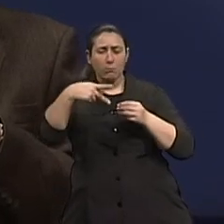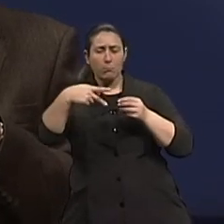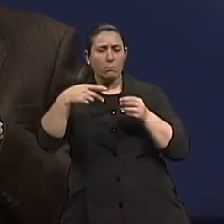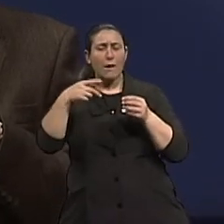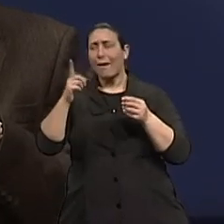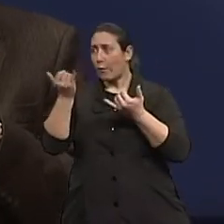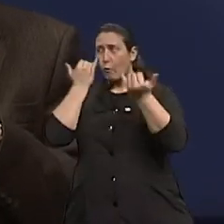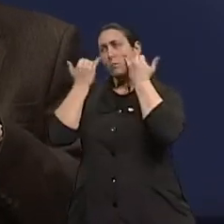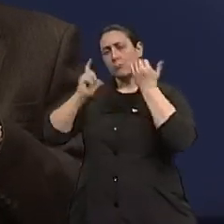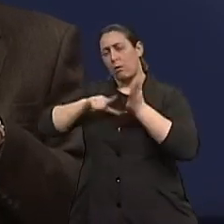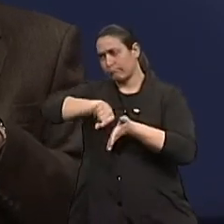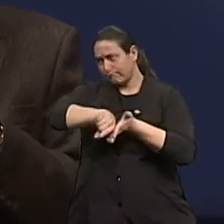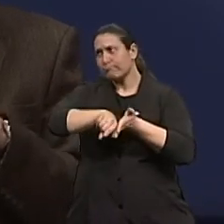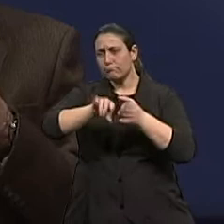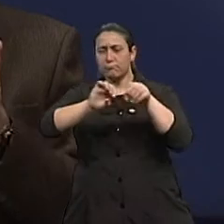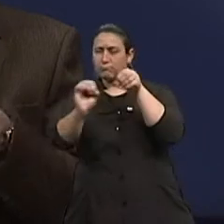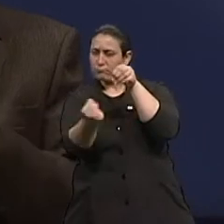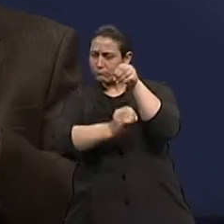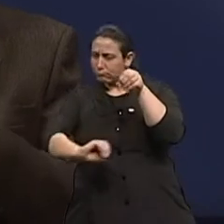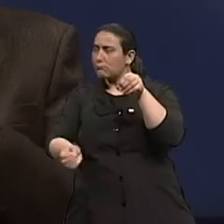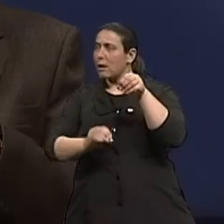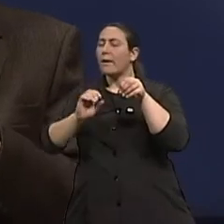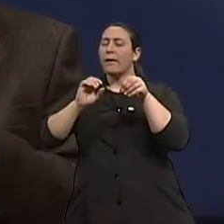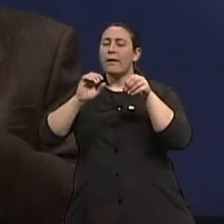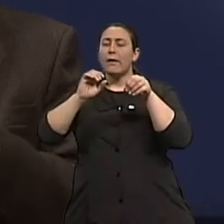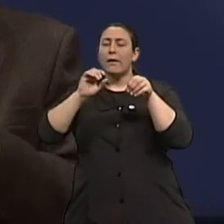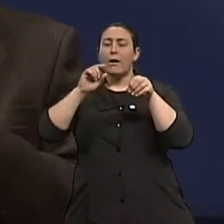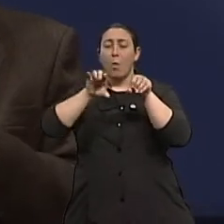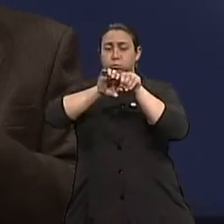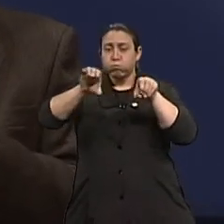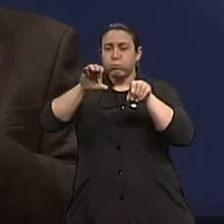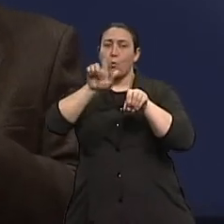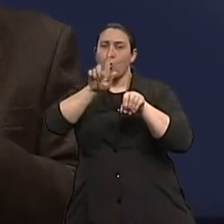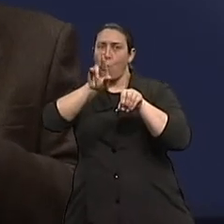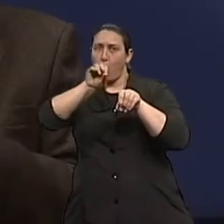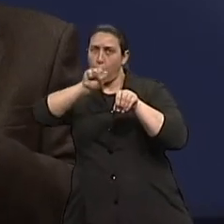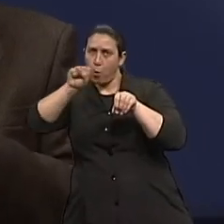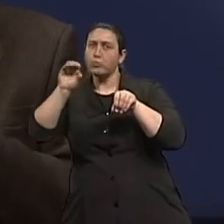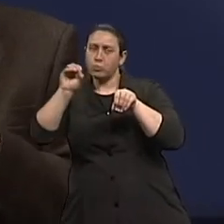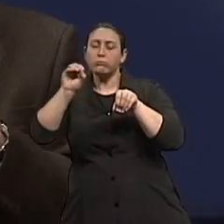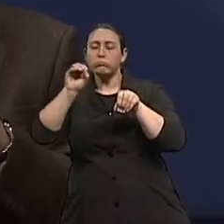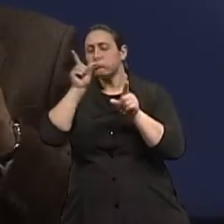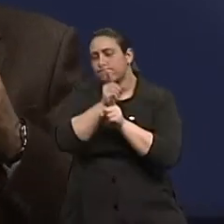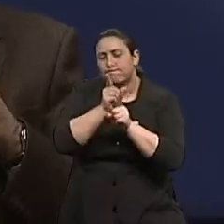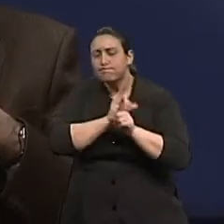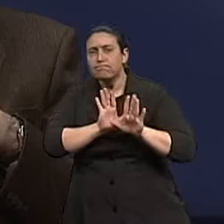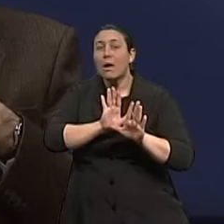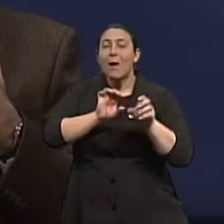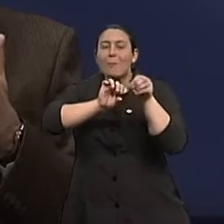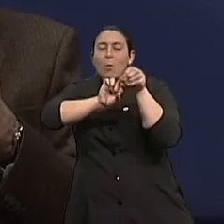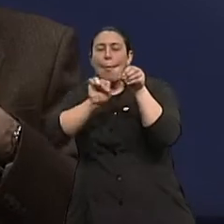bastante avançados. Mas ainda não conseguimos eliminar todos eles. Então, essa